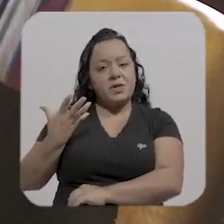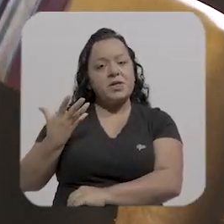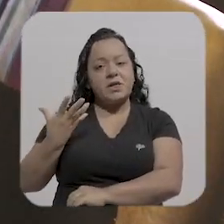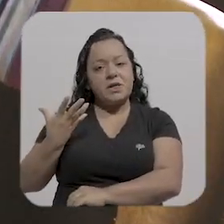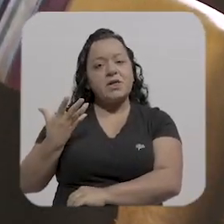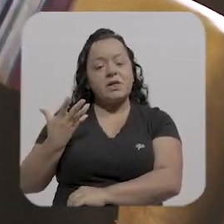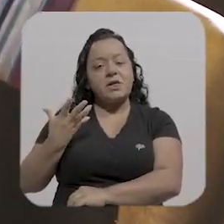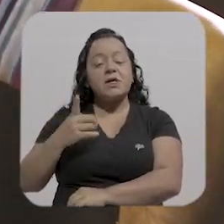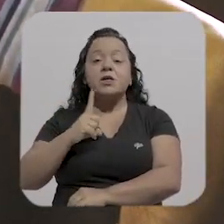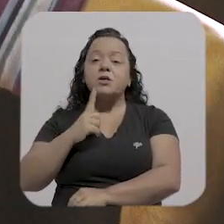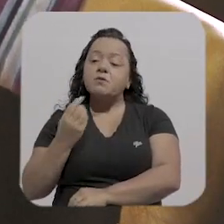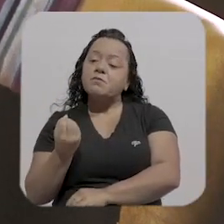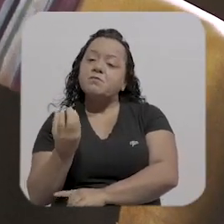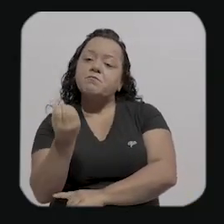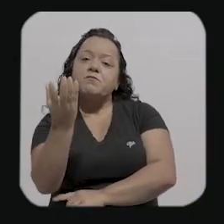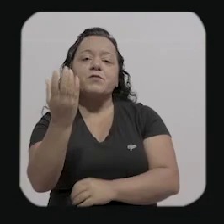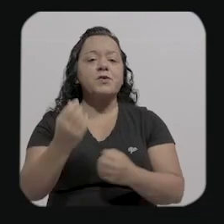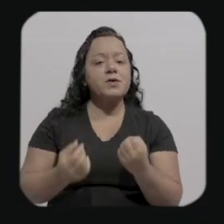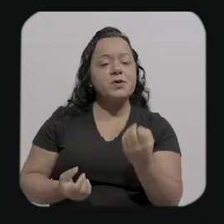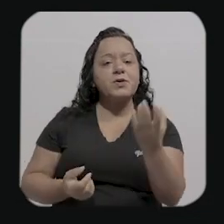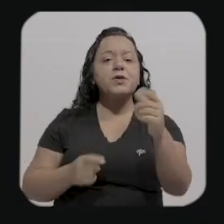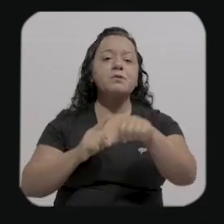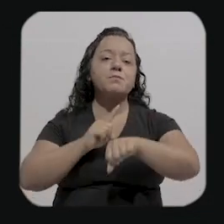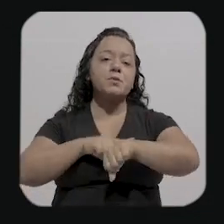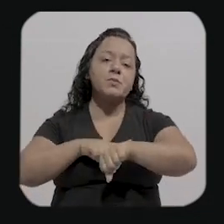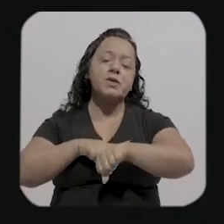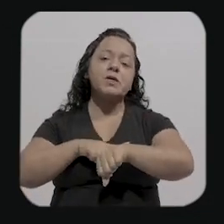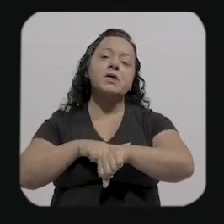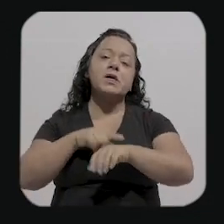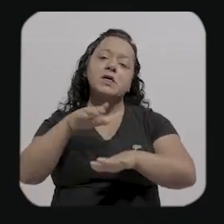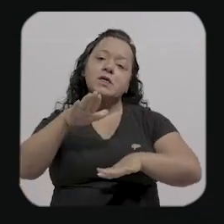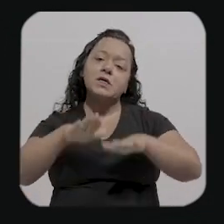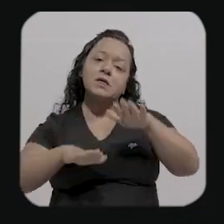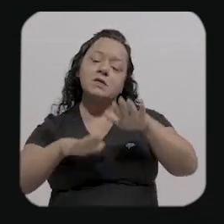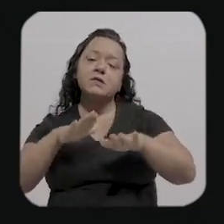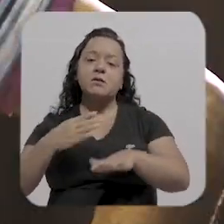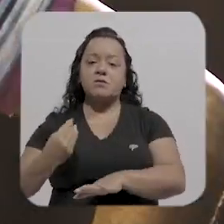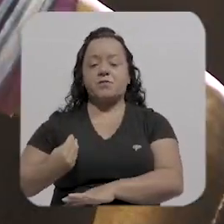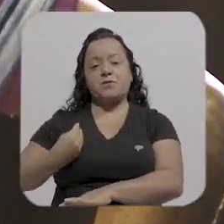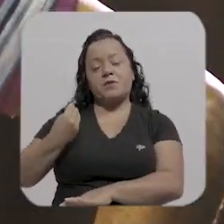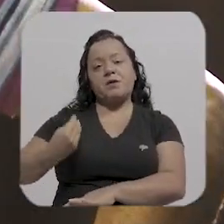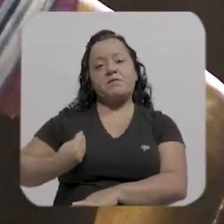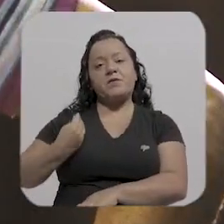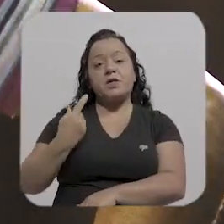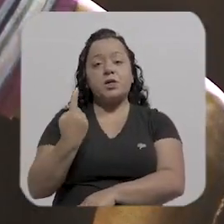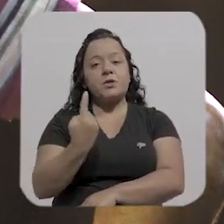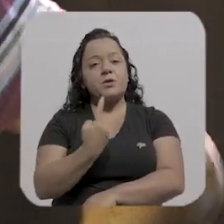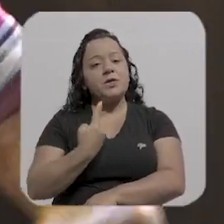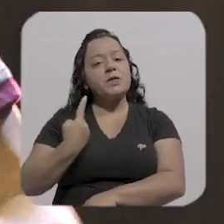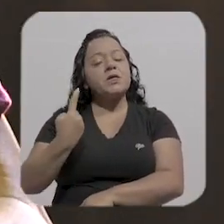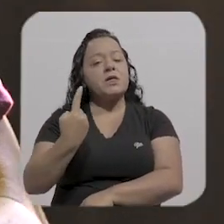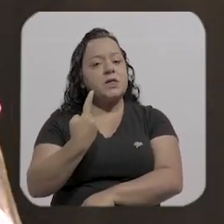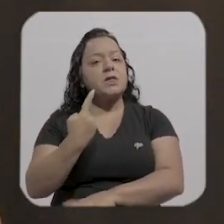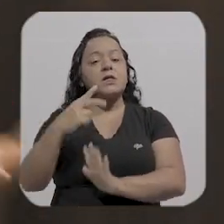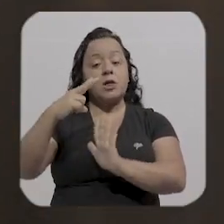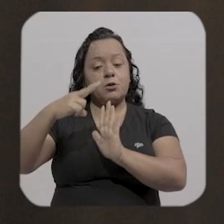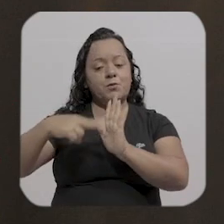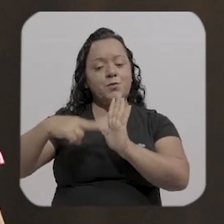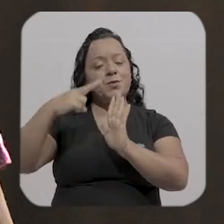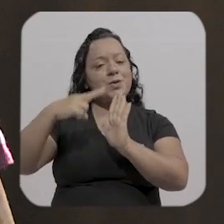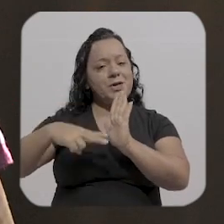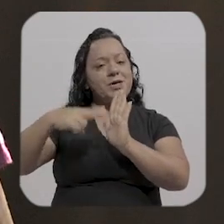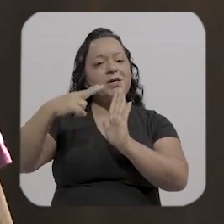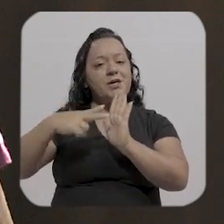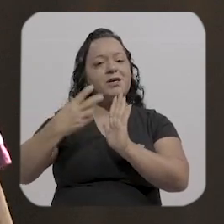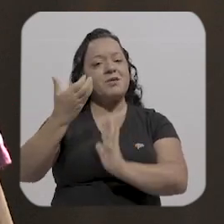essas viagens nesses momentos que eu às vezes estava sozinho e e aí de tanto ler eu queria